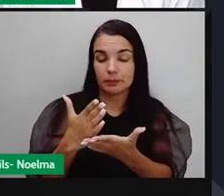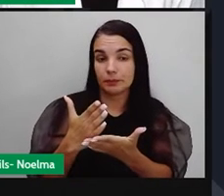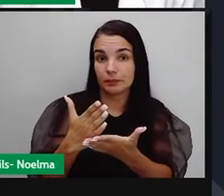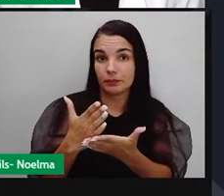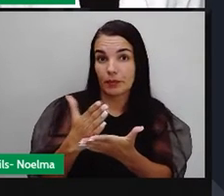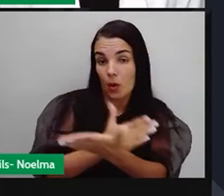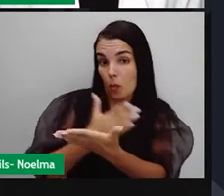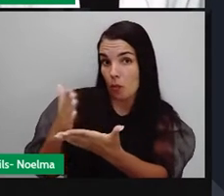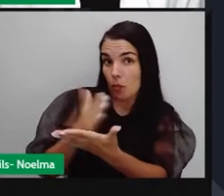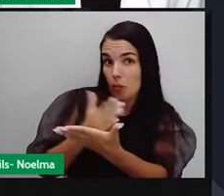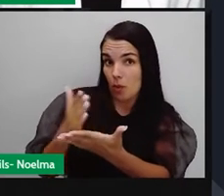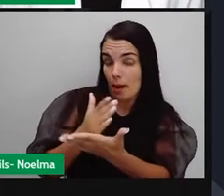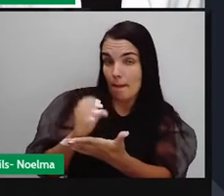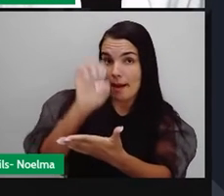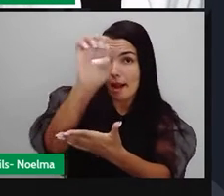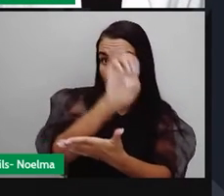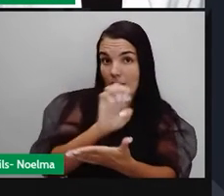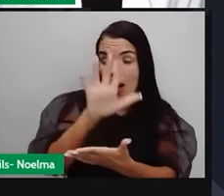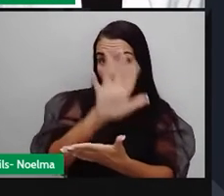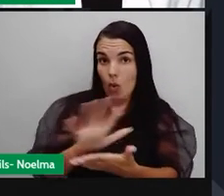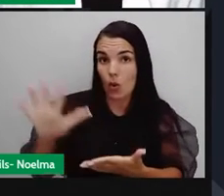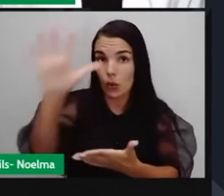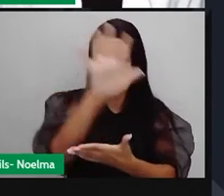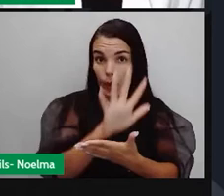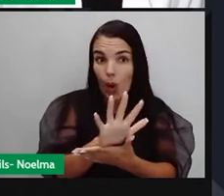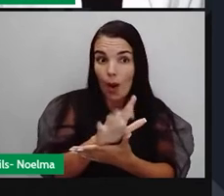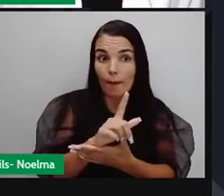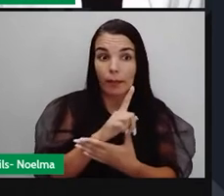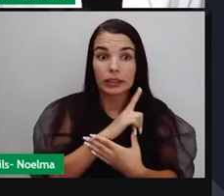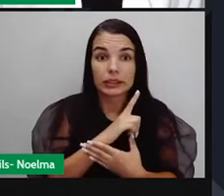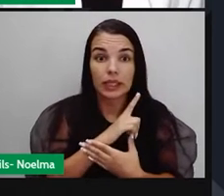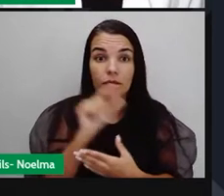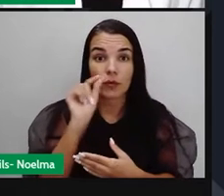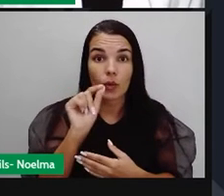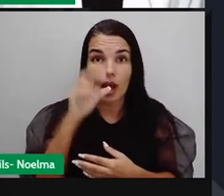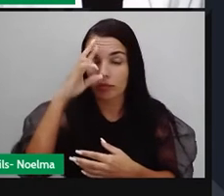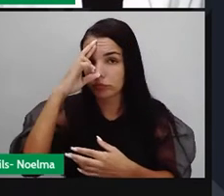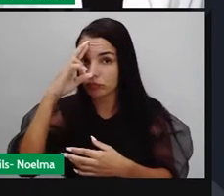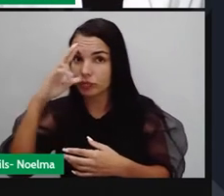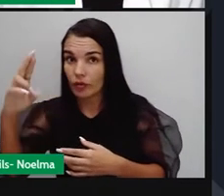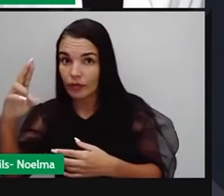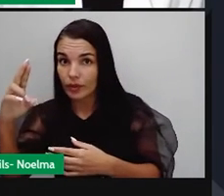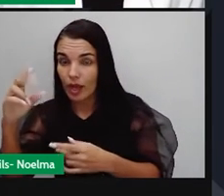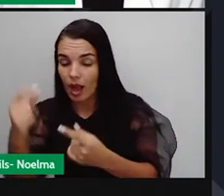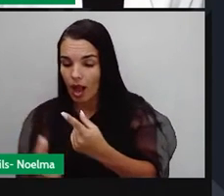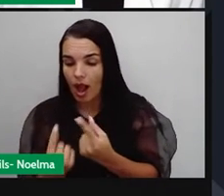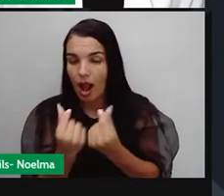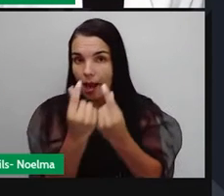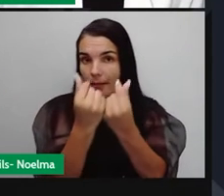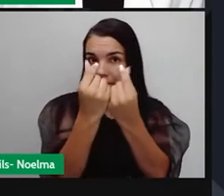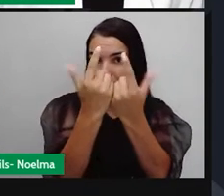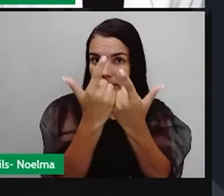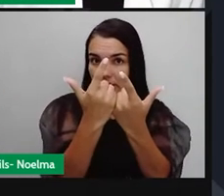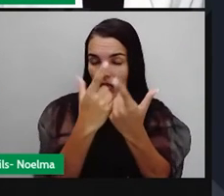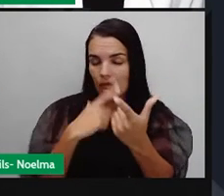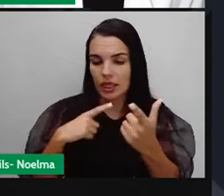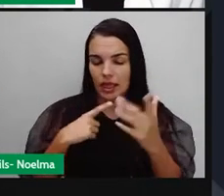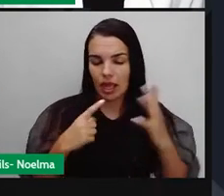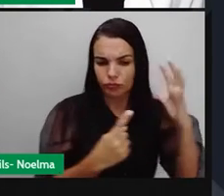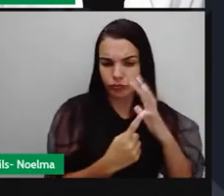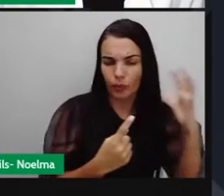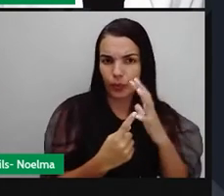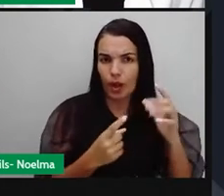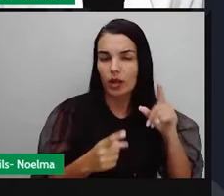Uma parte da Europa, ela estava sob o regime capitalista, sob grande influência dos Estados